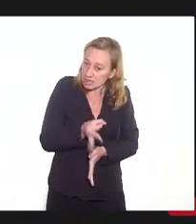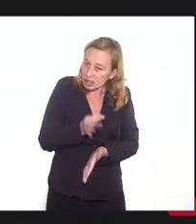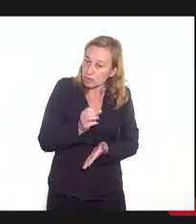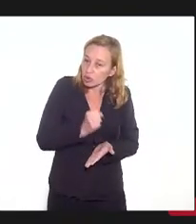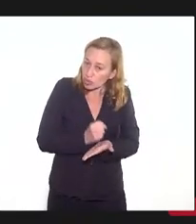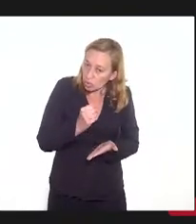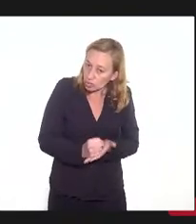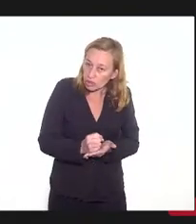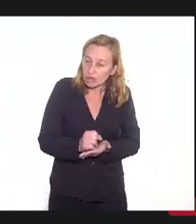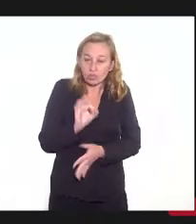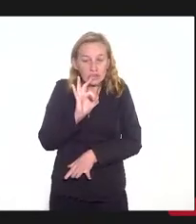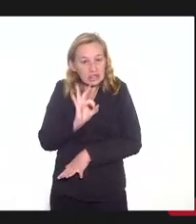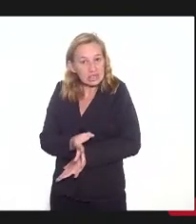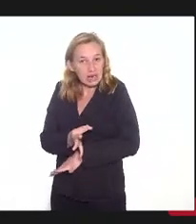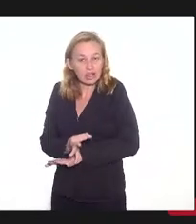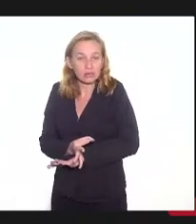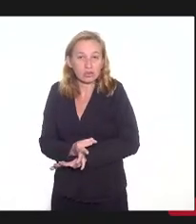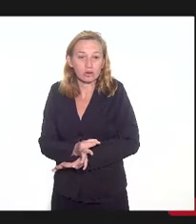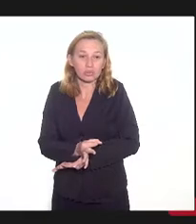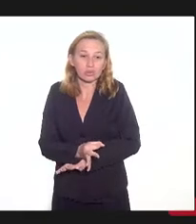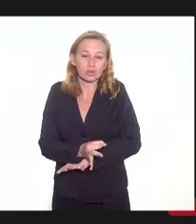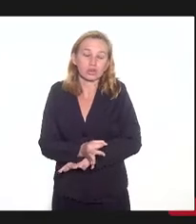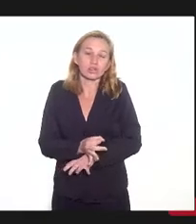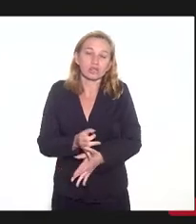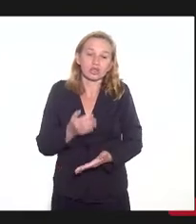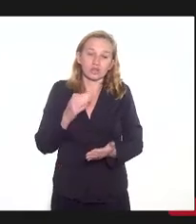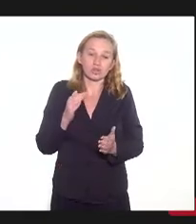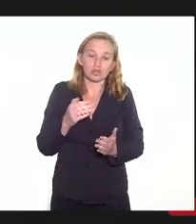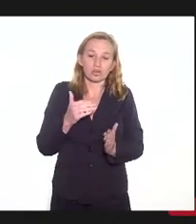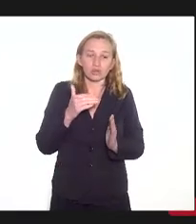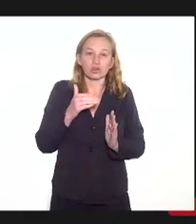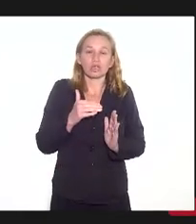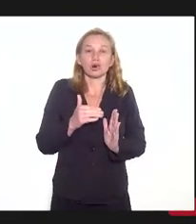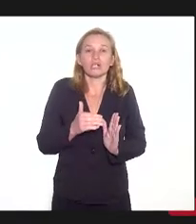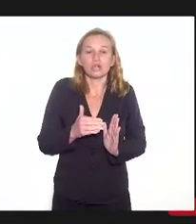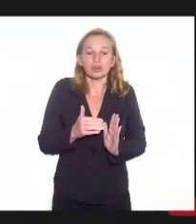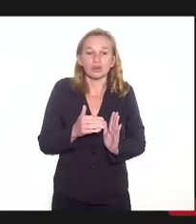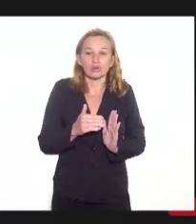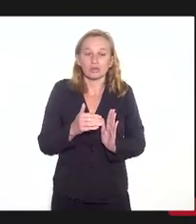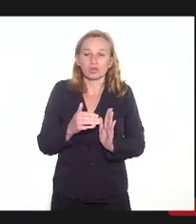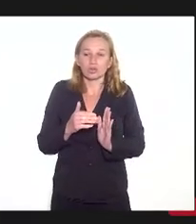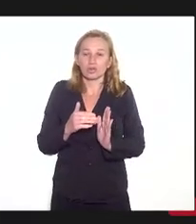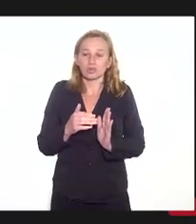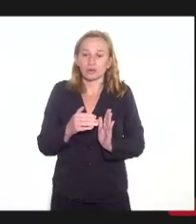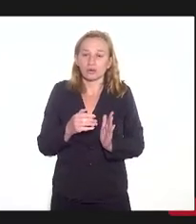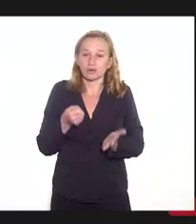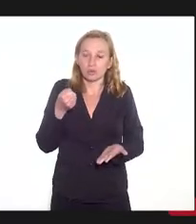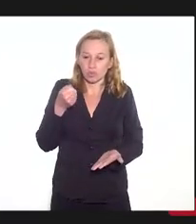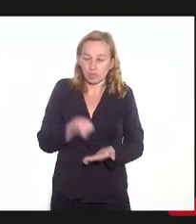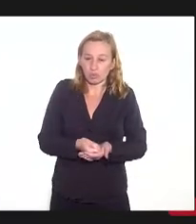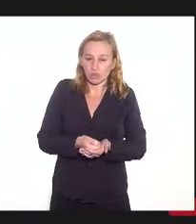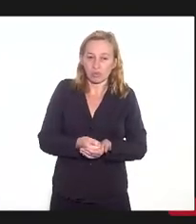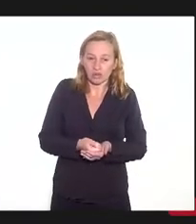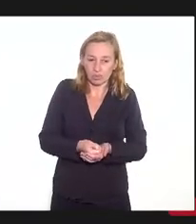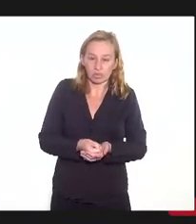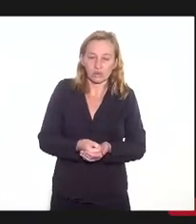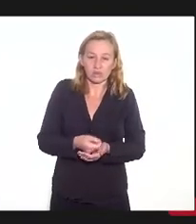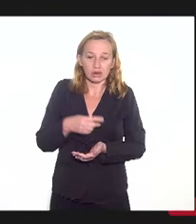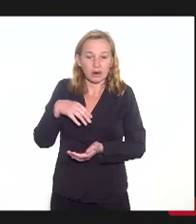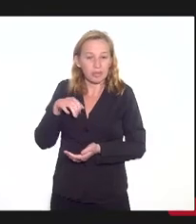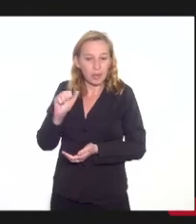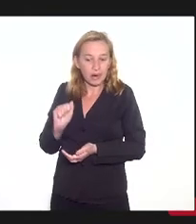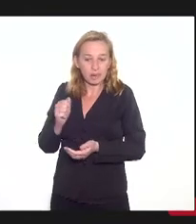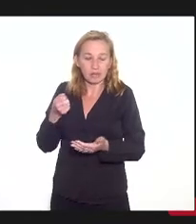contrato definitivo e do cumprimento das metas para o pagamento da dívida. Então,